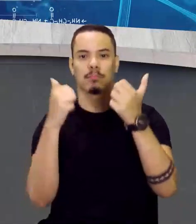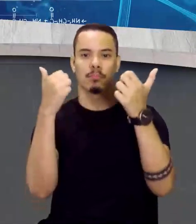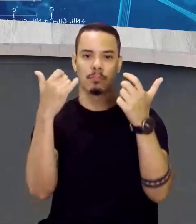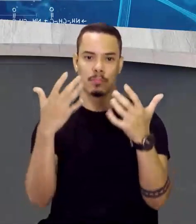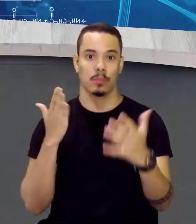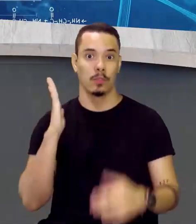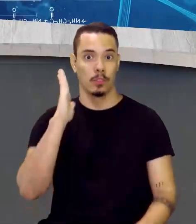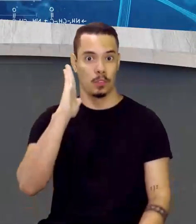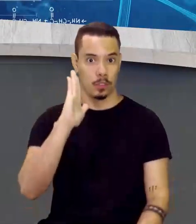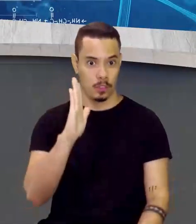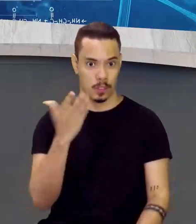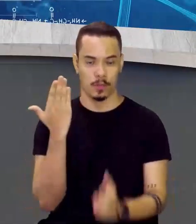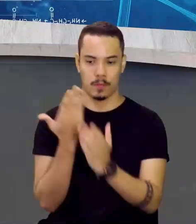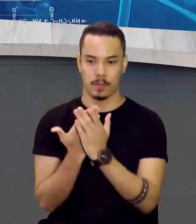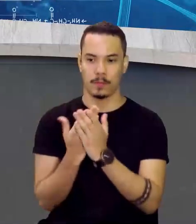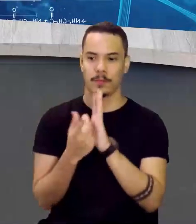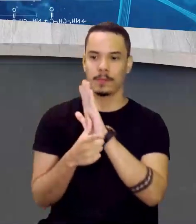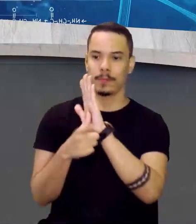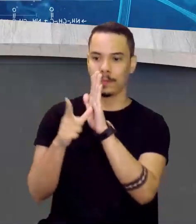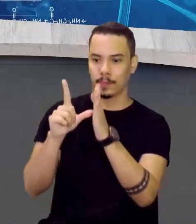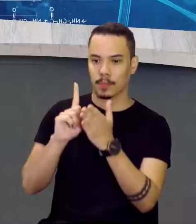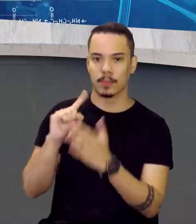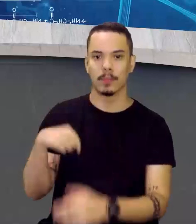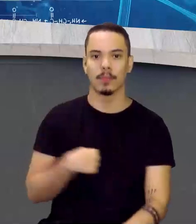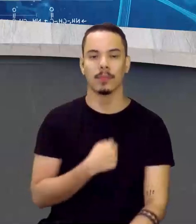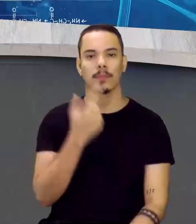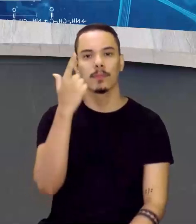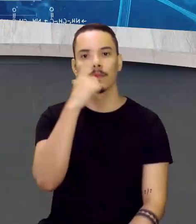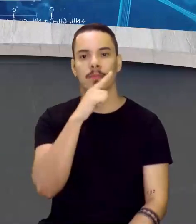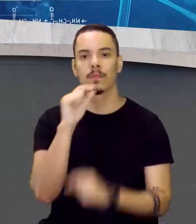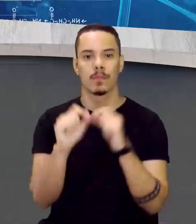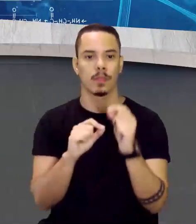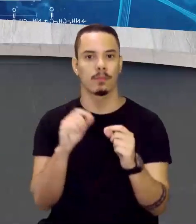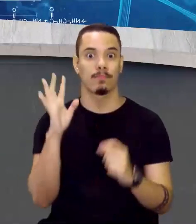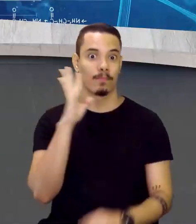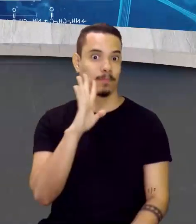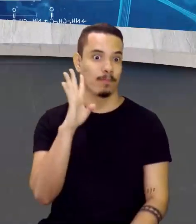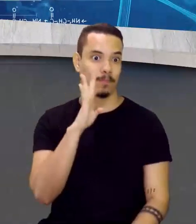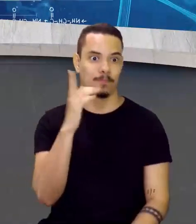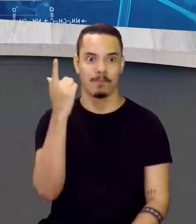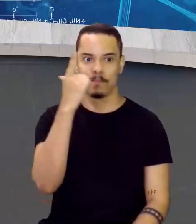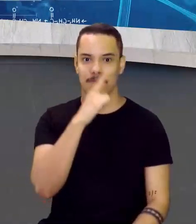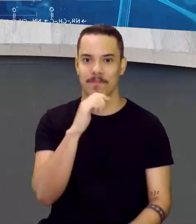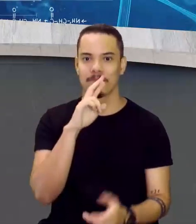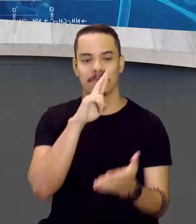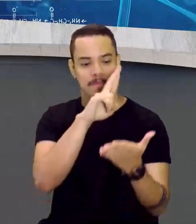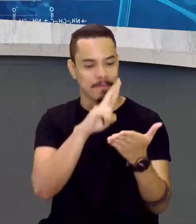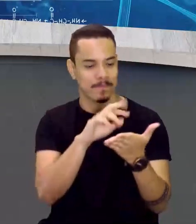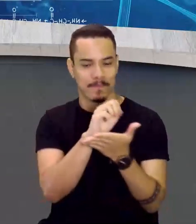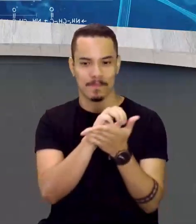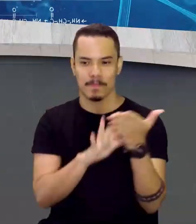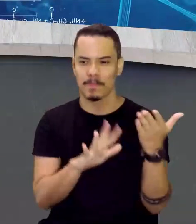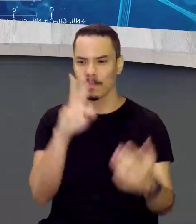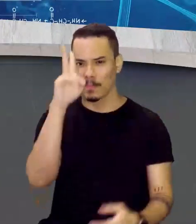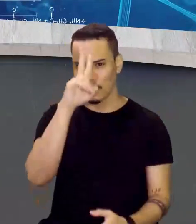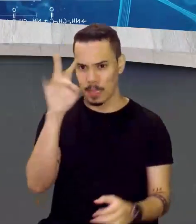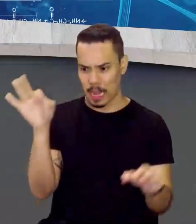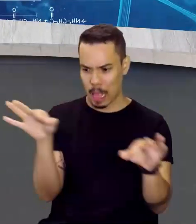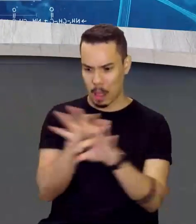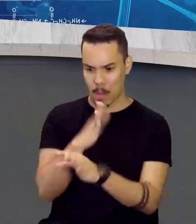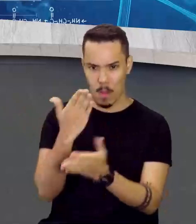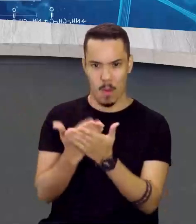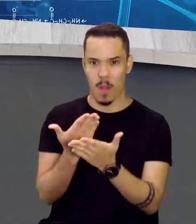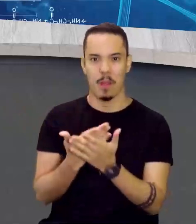abordados, para que a gente tenha uma atividade de sala muito bacana, tá? Lembrando, ai, professor, acabou essa aula,